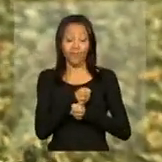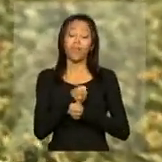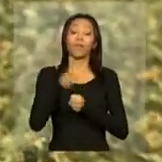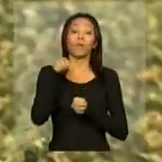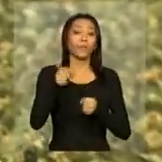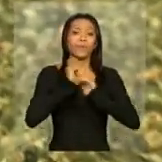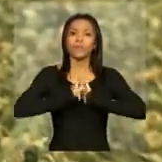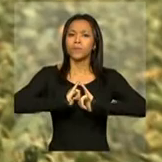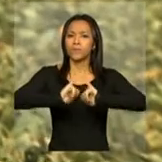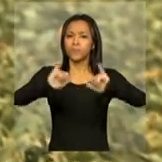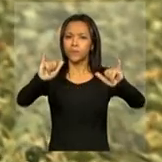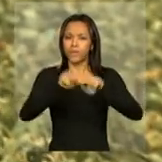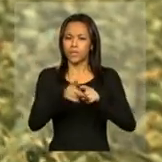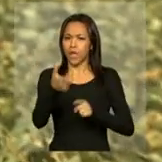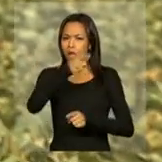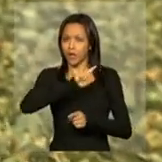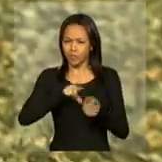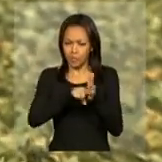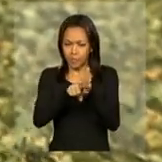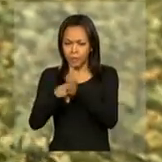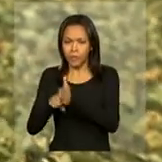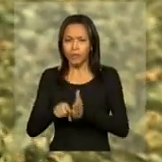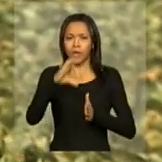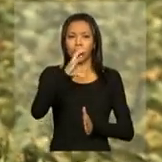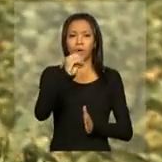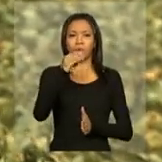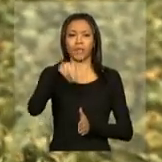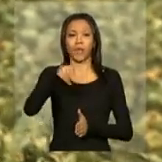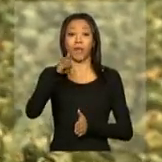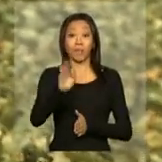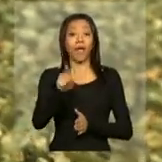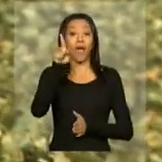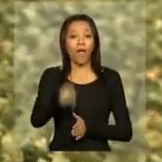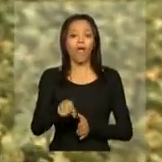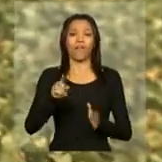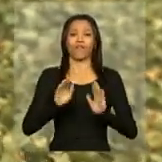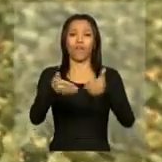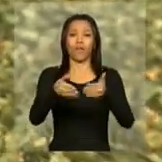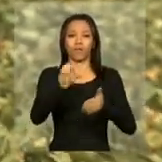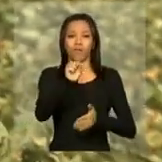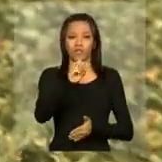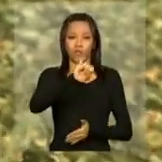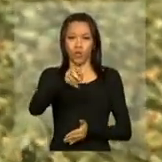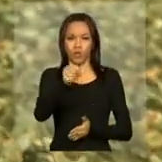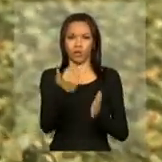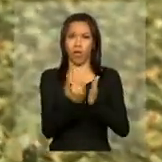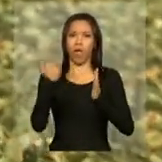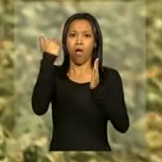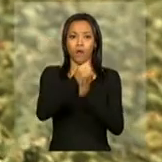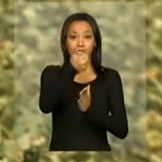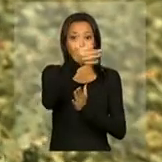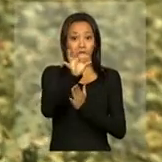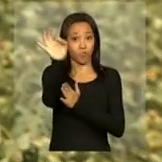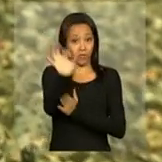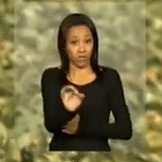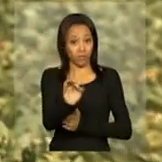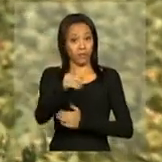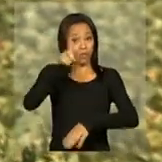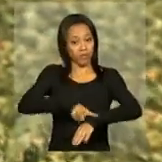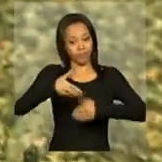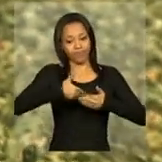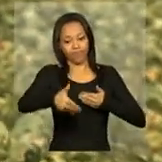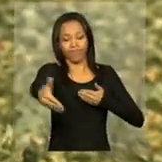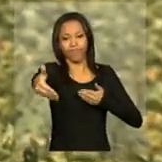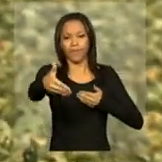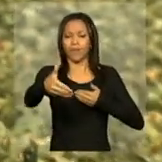destaque no levantamento feito pela Conab é para a soja, que deve ter uma alta de 10% neste período. A